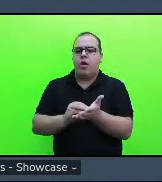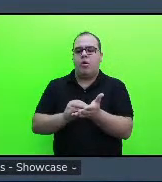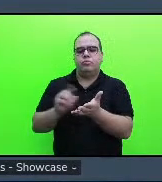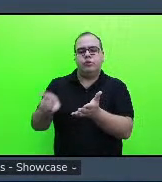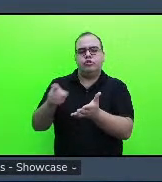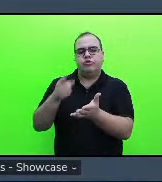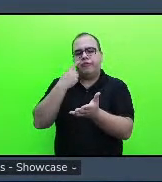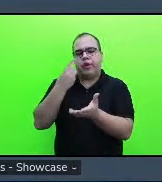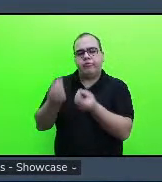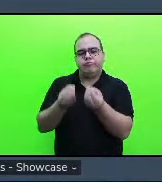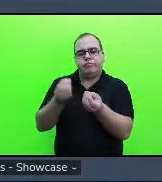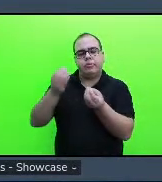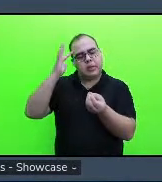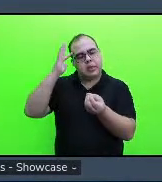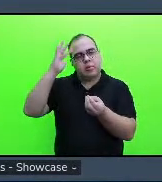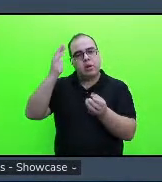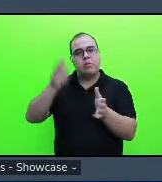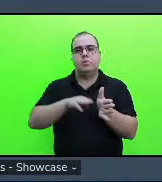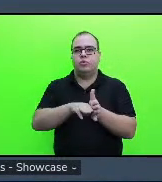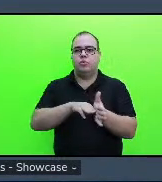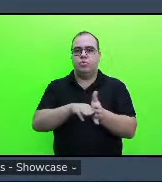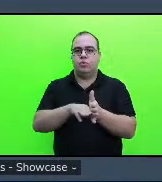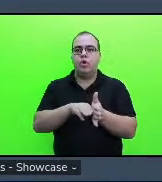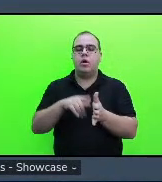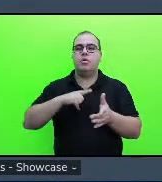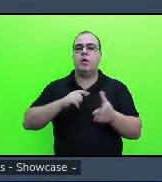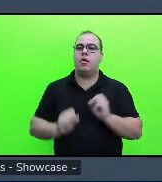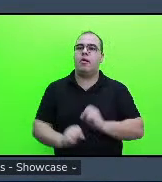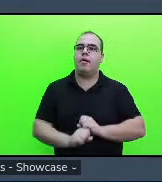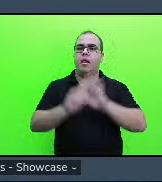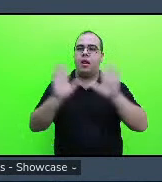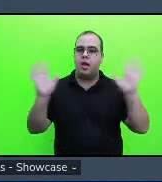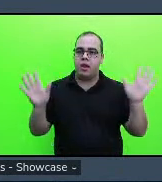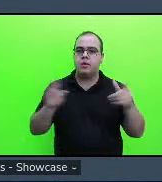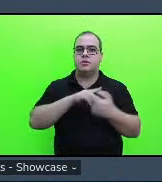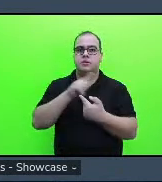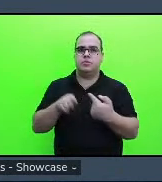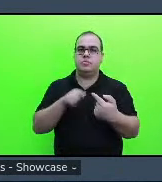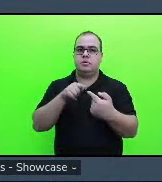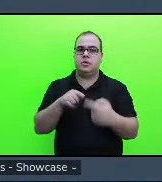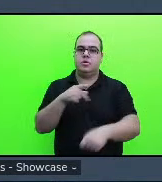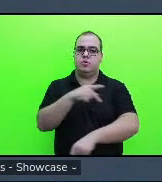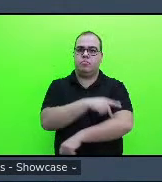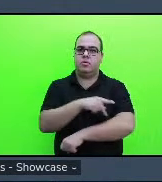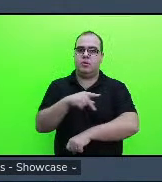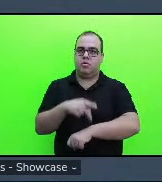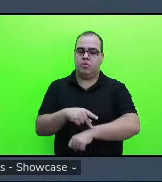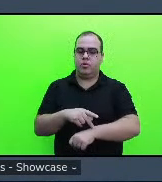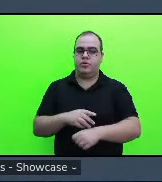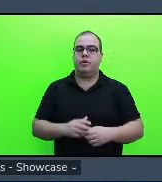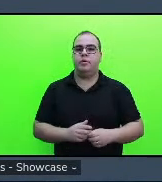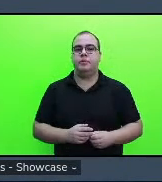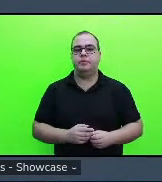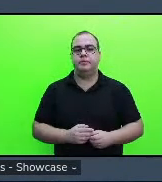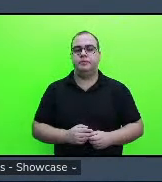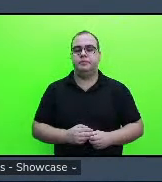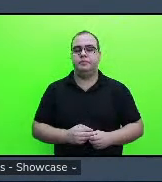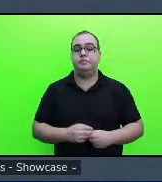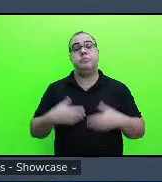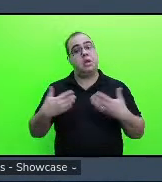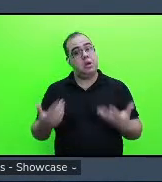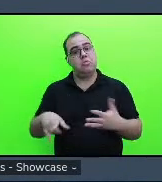caracterizada por pouca clareza na intencionalidade pedagógica e também falta uma formação